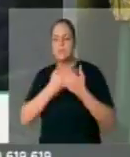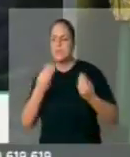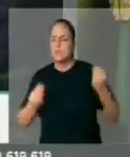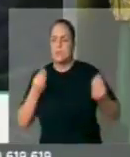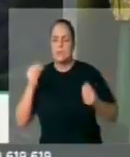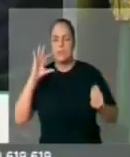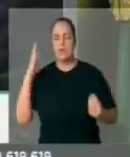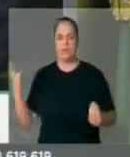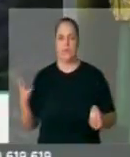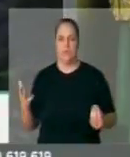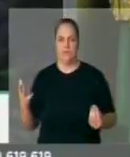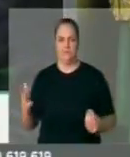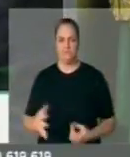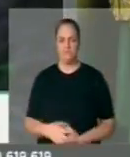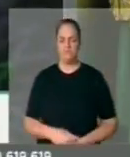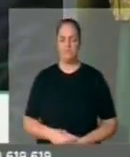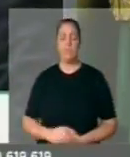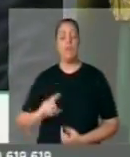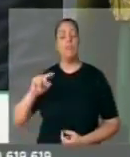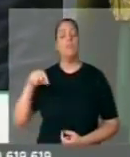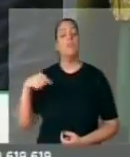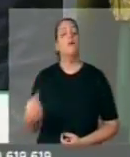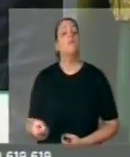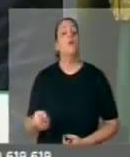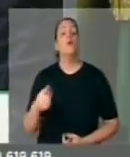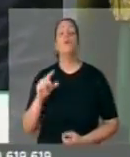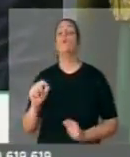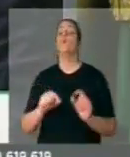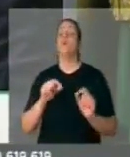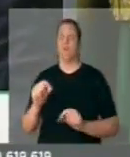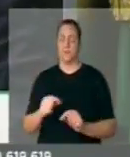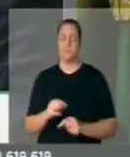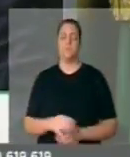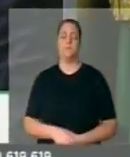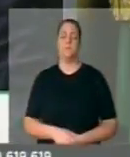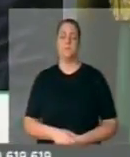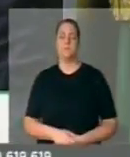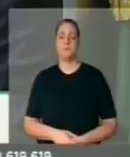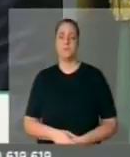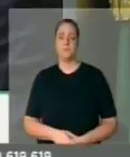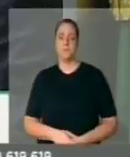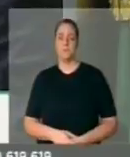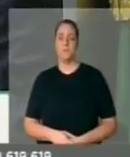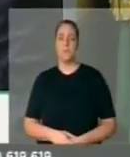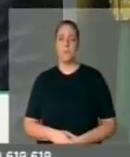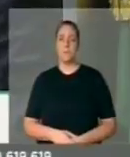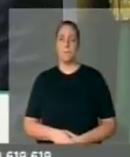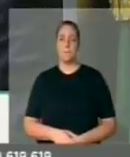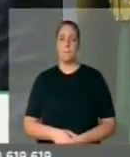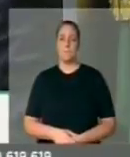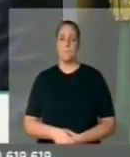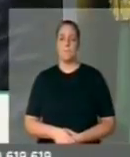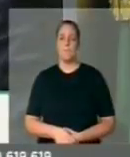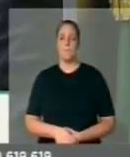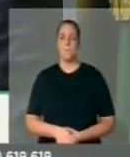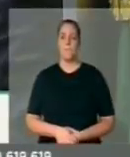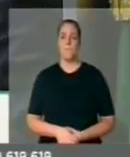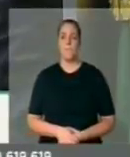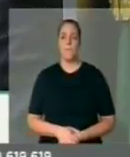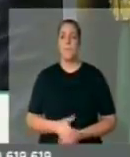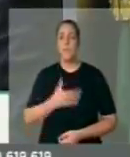maneira. Moral da história, automaticamente também nós tivemos o trabalho do senhor